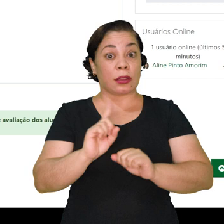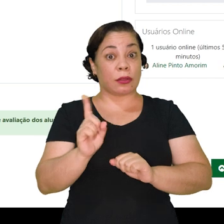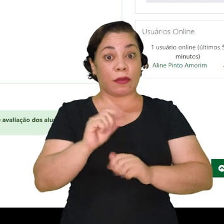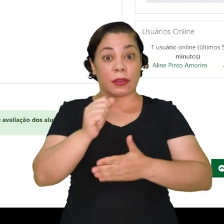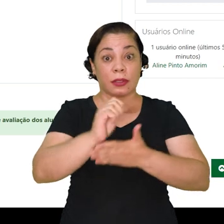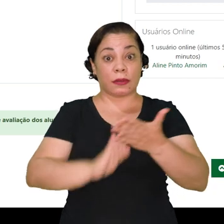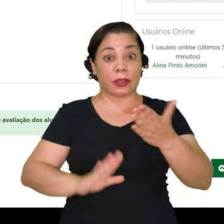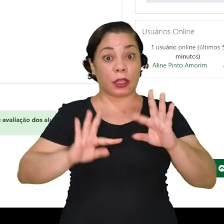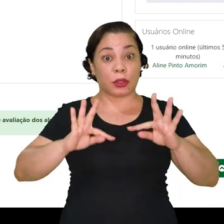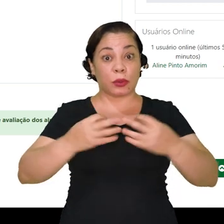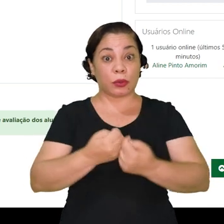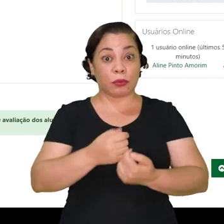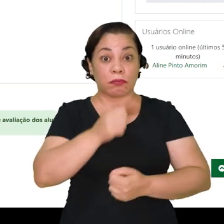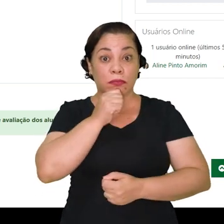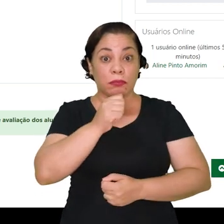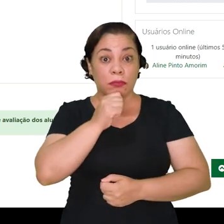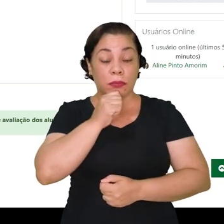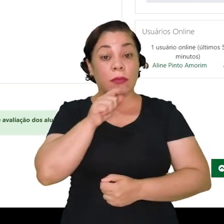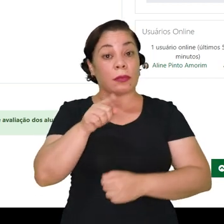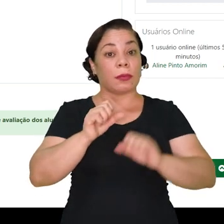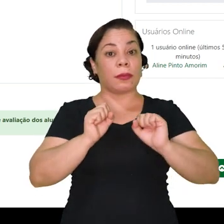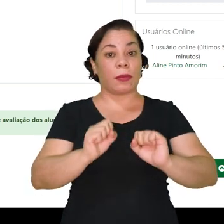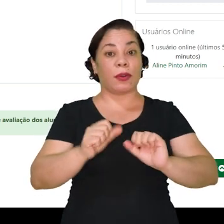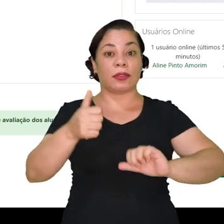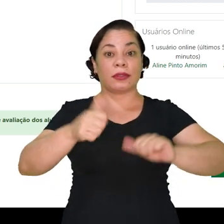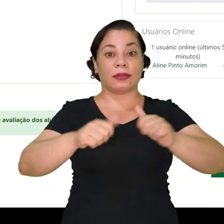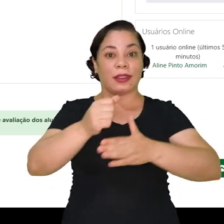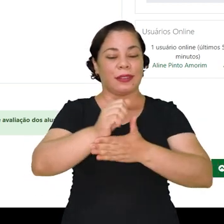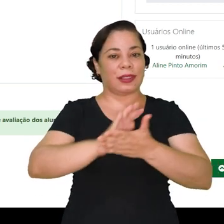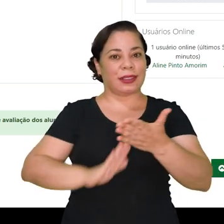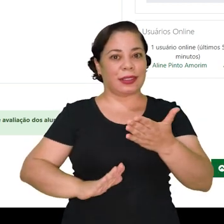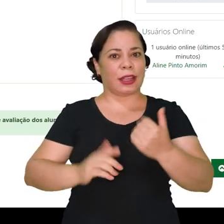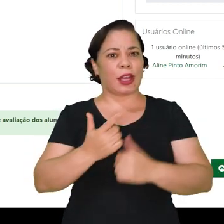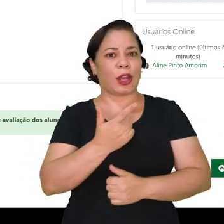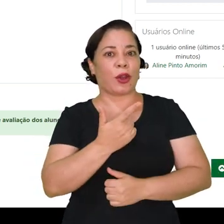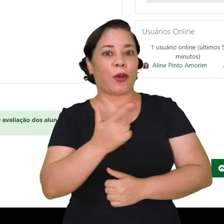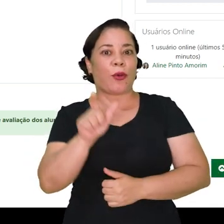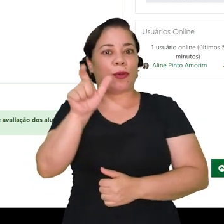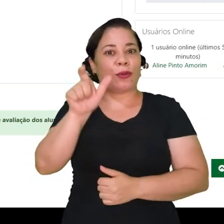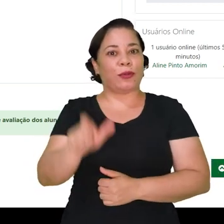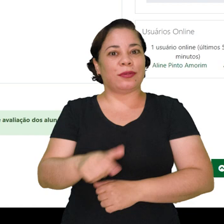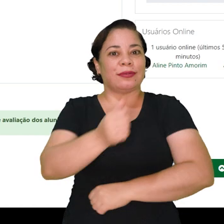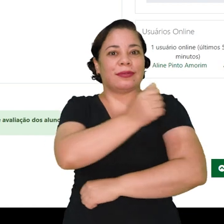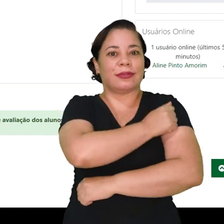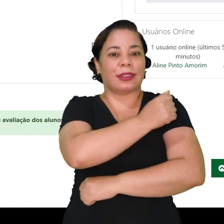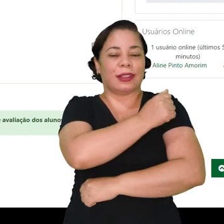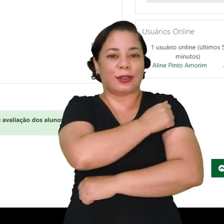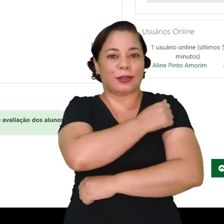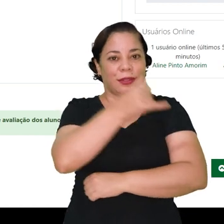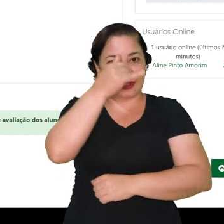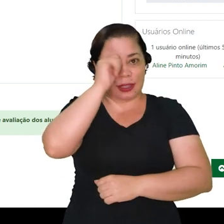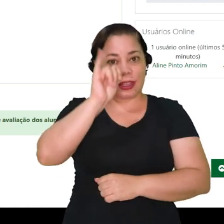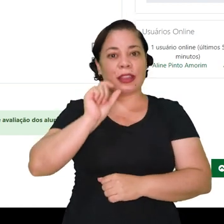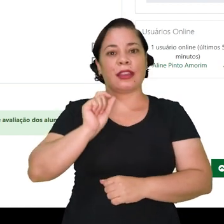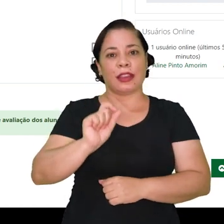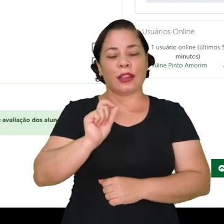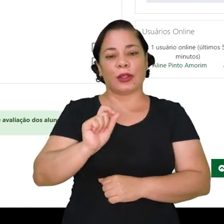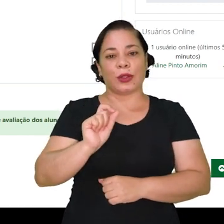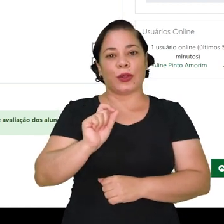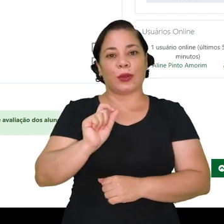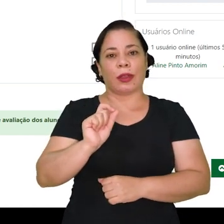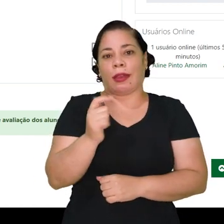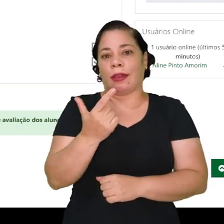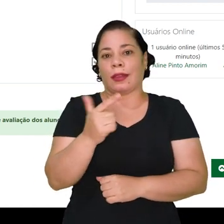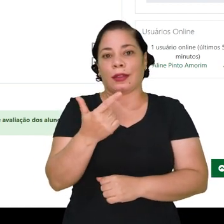realizou todas as atividades, você pode avaliar aquela atividade de um outro aluno, para que você não fique sem